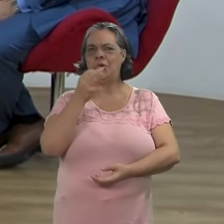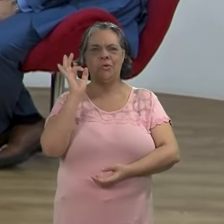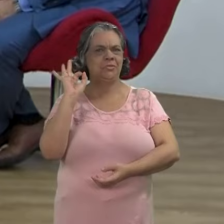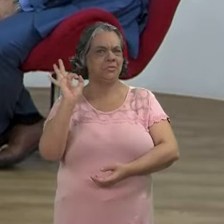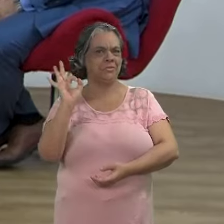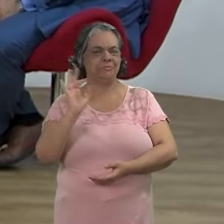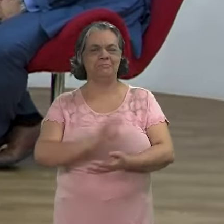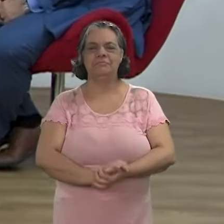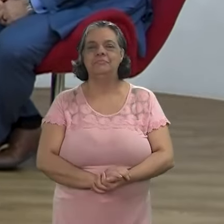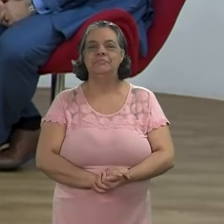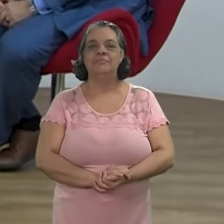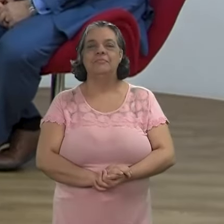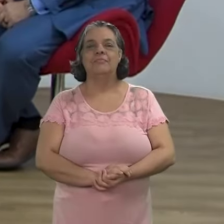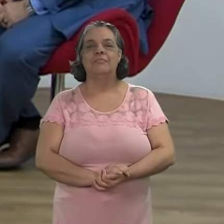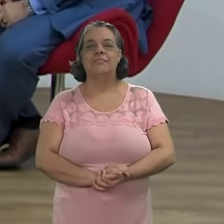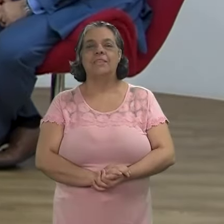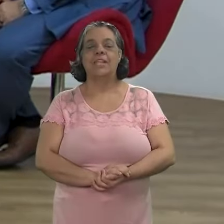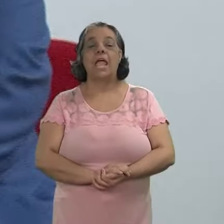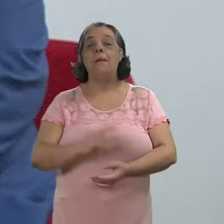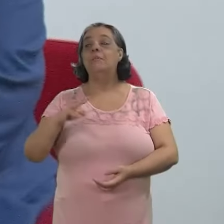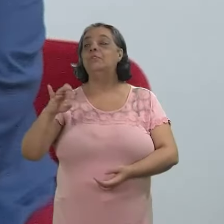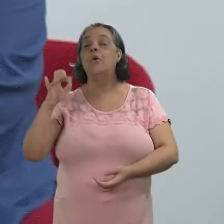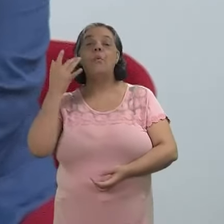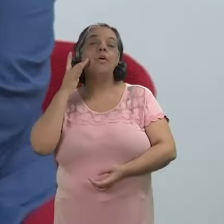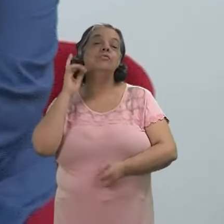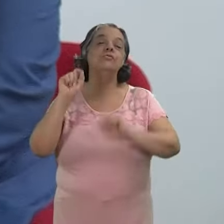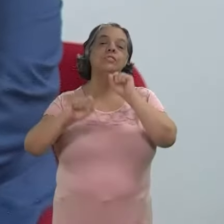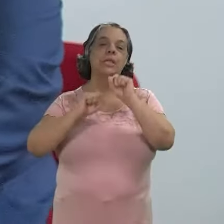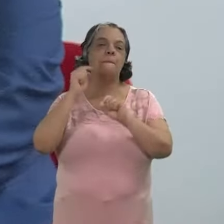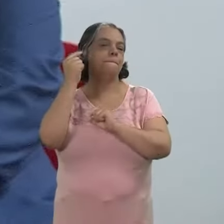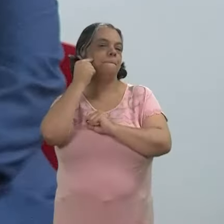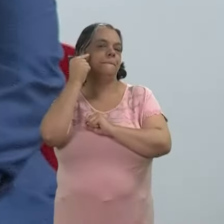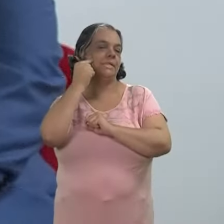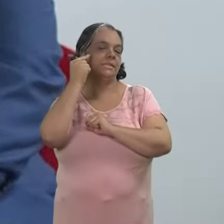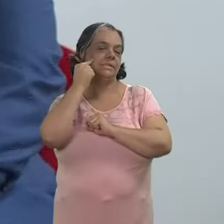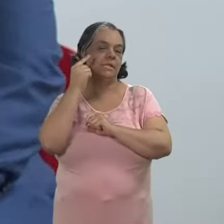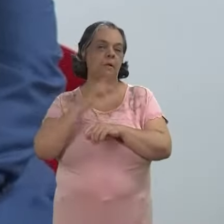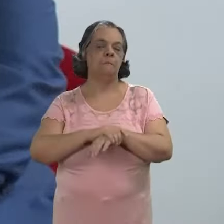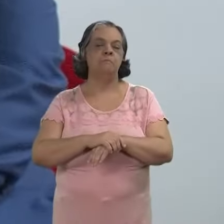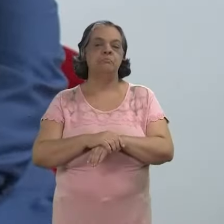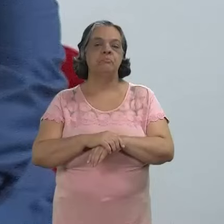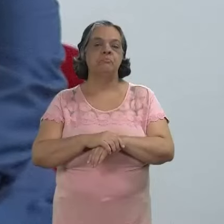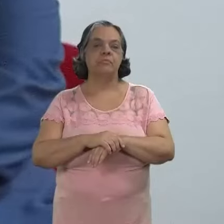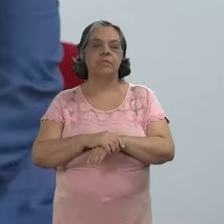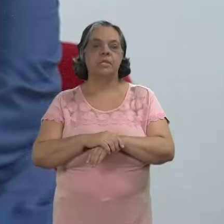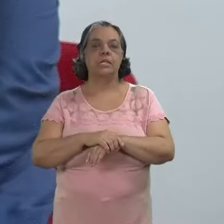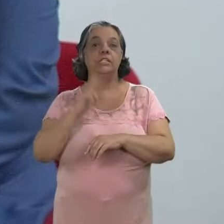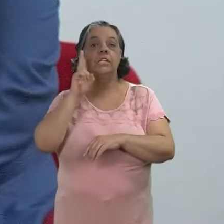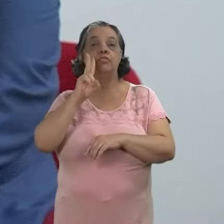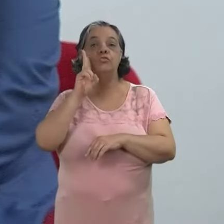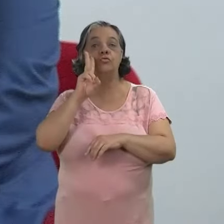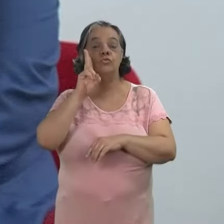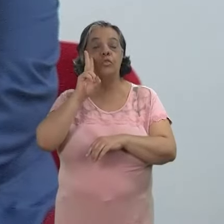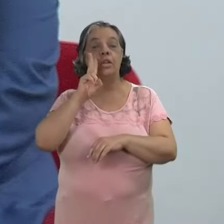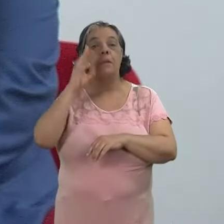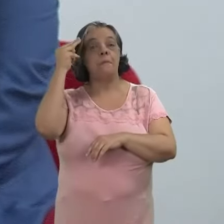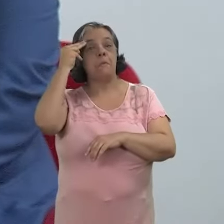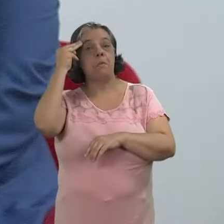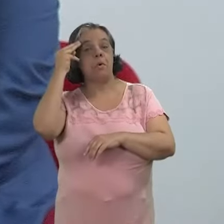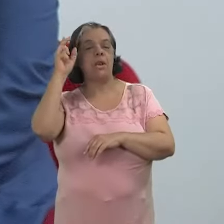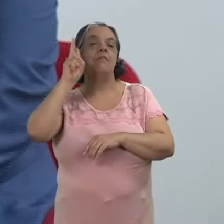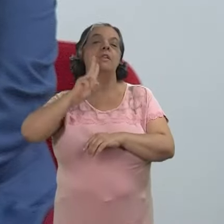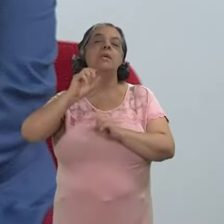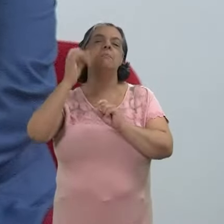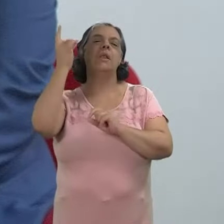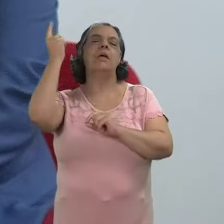ótima foi uma ótima deixa Manuel? não eu acho que pensar na na história de memória